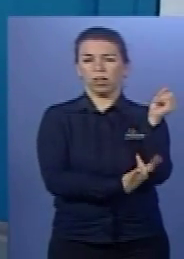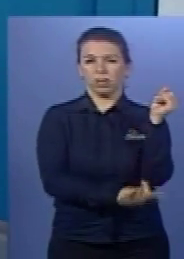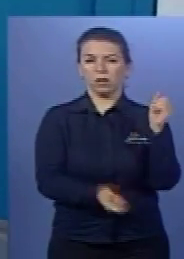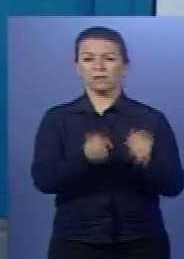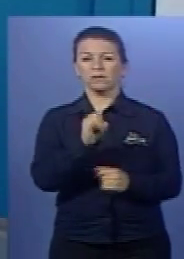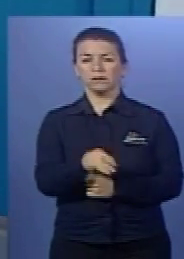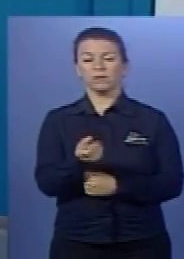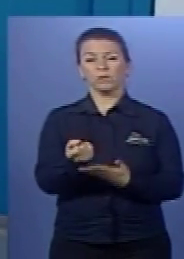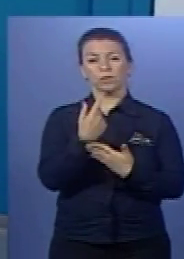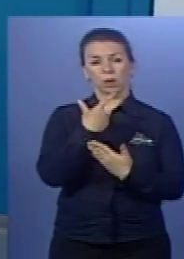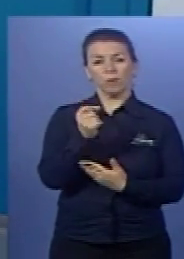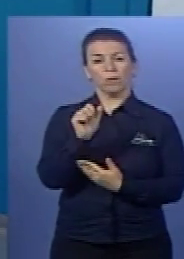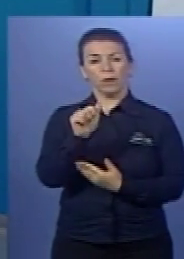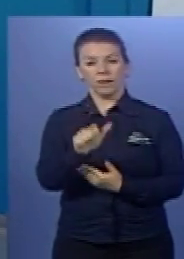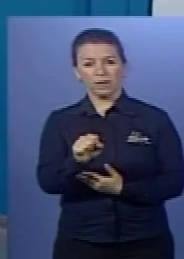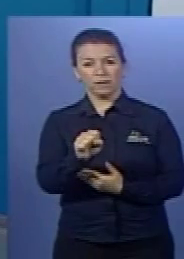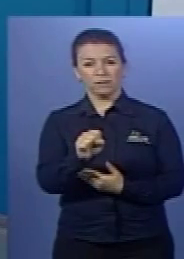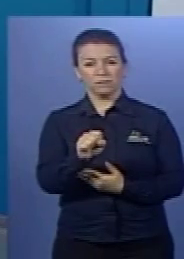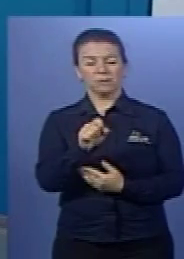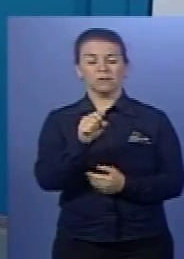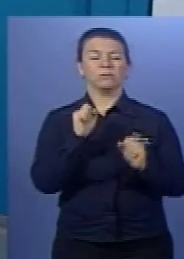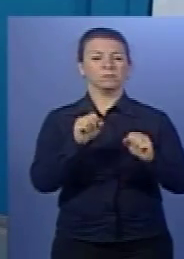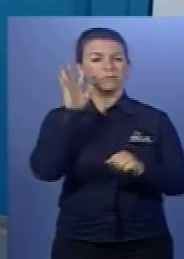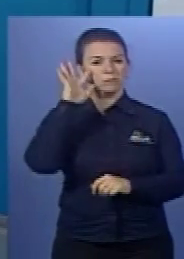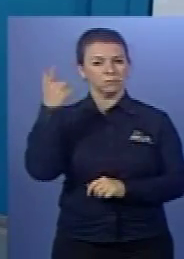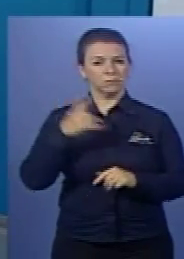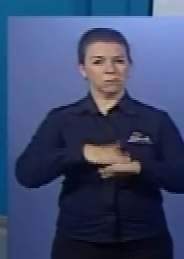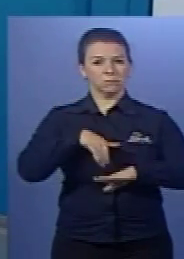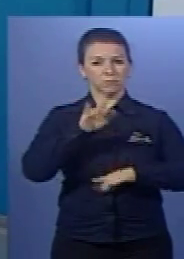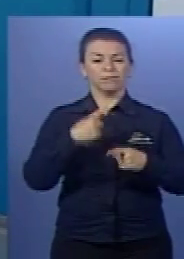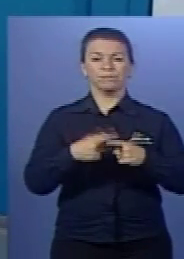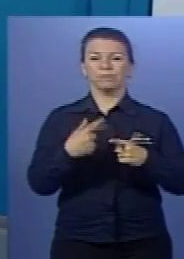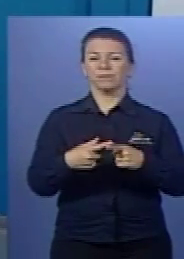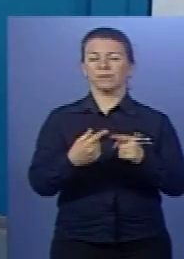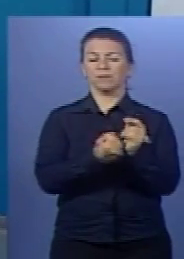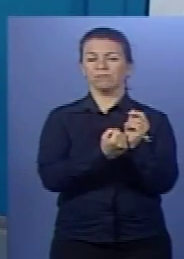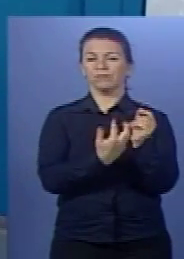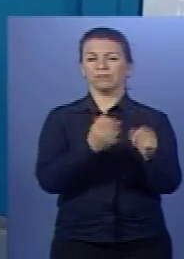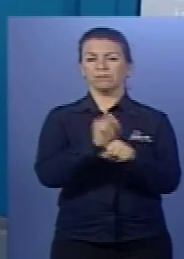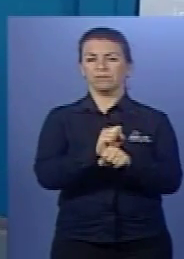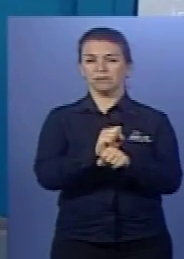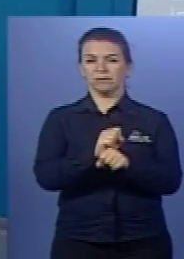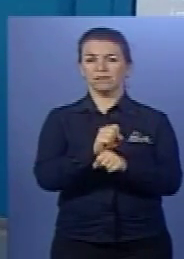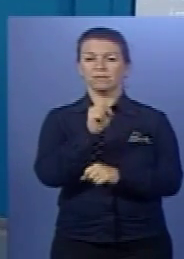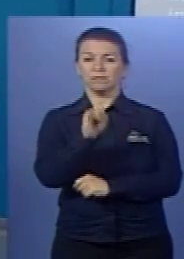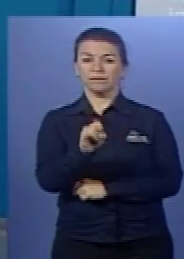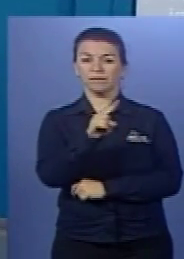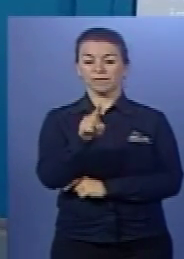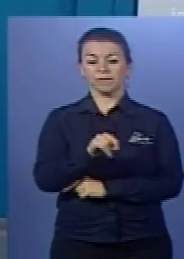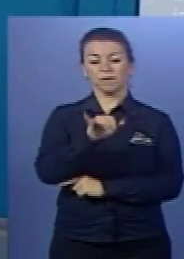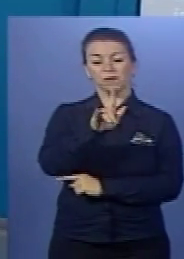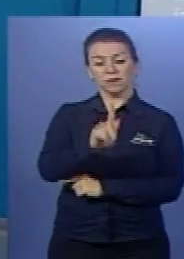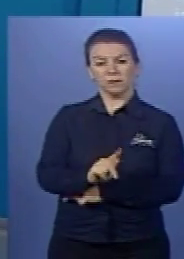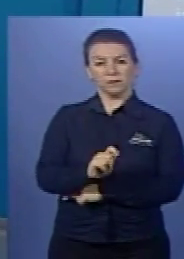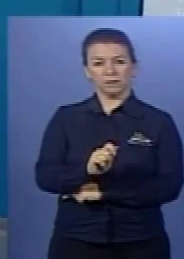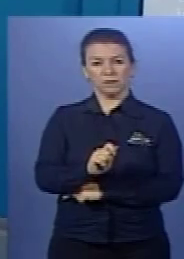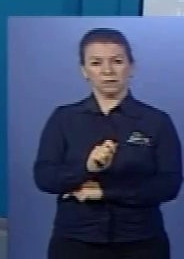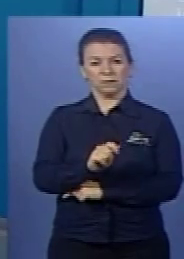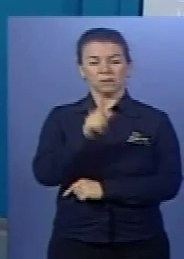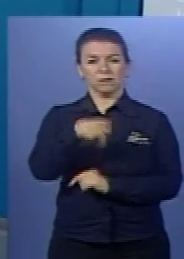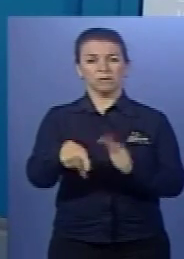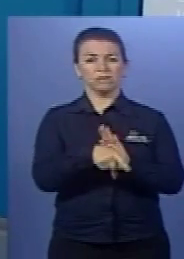quê? Você vai fazer com que ocorra mais hemorragia. Veja, quando você fala em zika, se cair, ele vai relacionar com o quê?